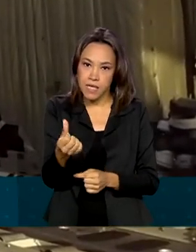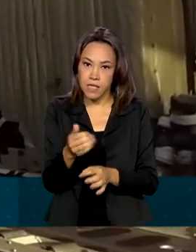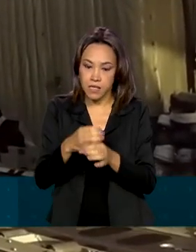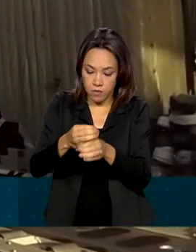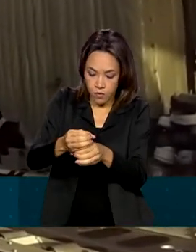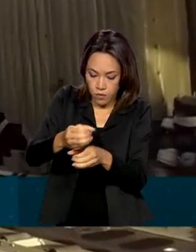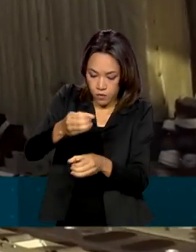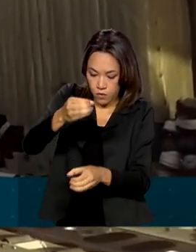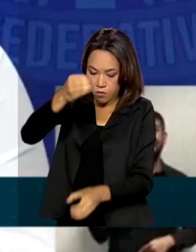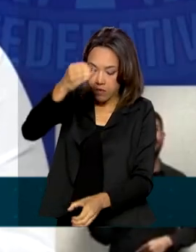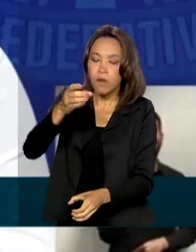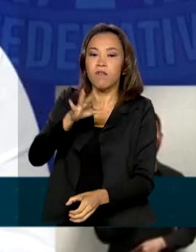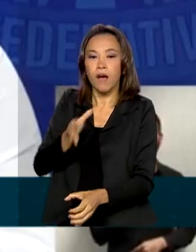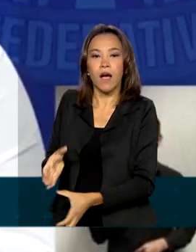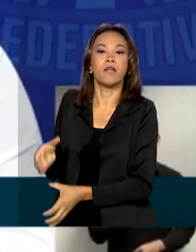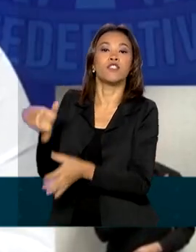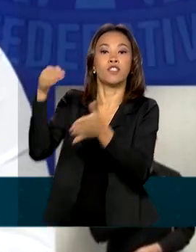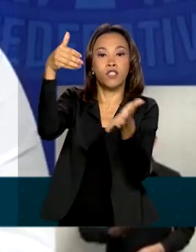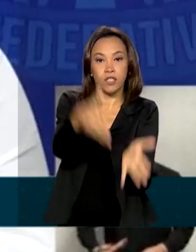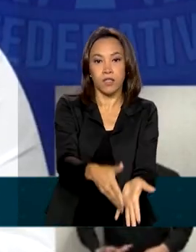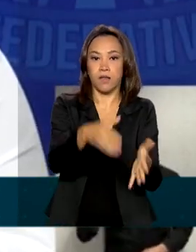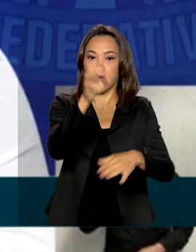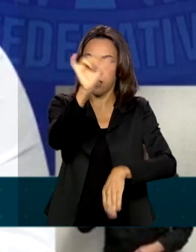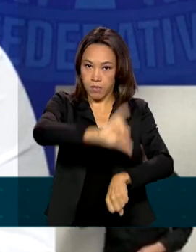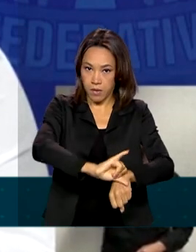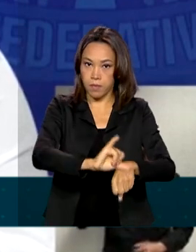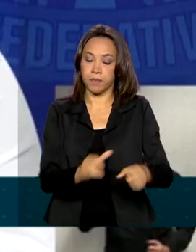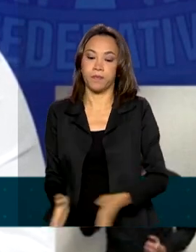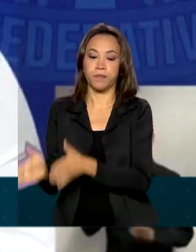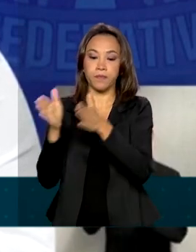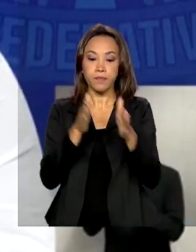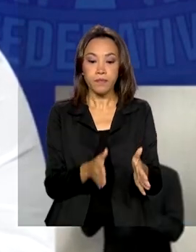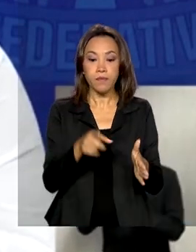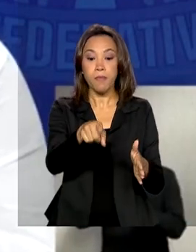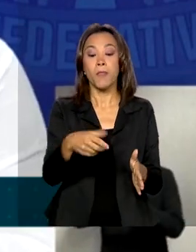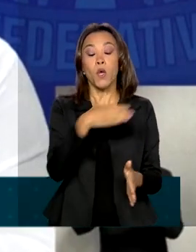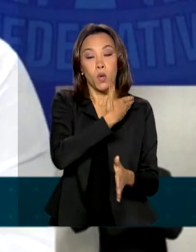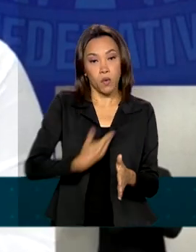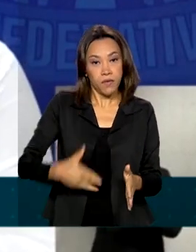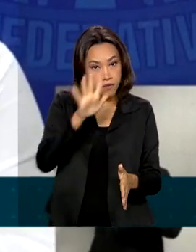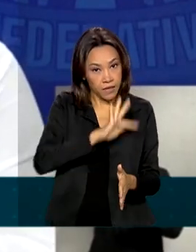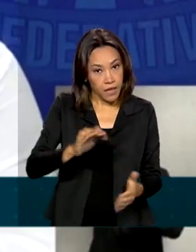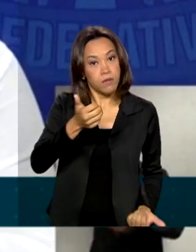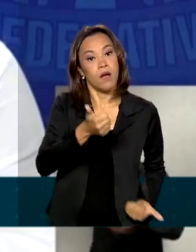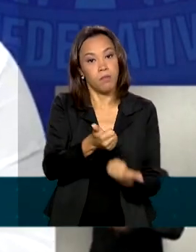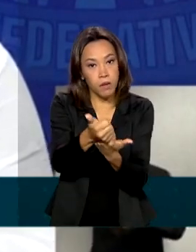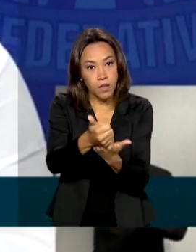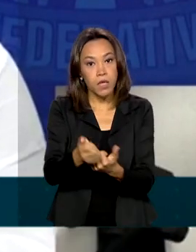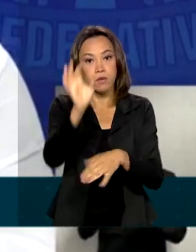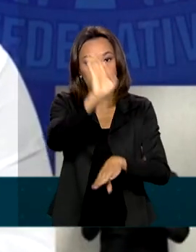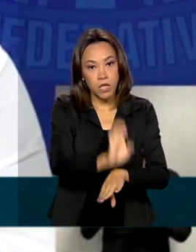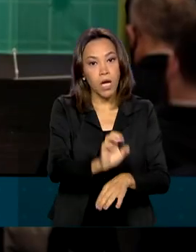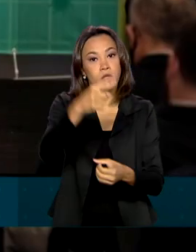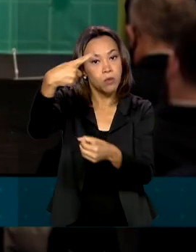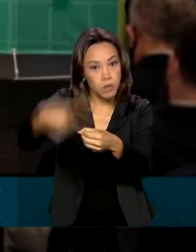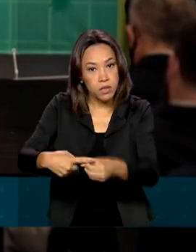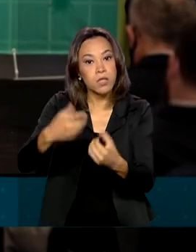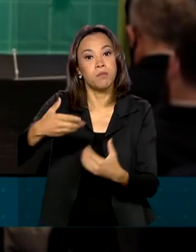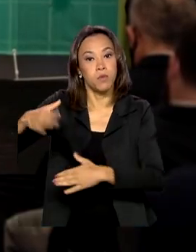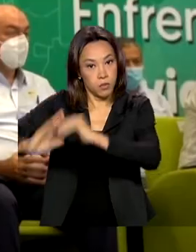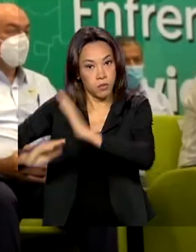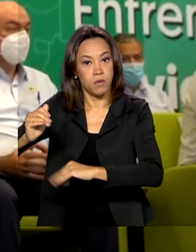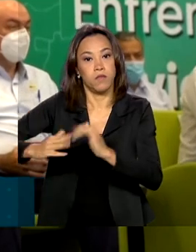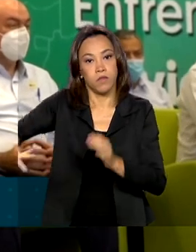chegar à capital, Manaus. O governo federal está com o Estado, está com o município, está com o comando conjunto, está com todos vocês. No